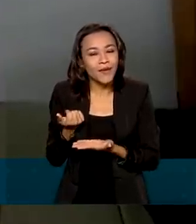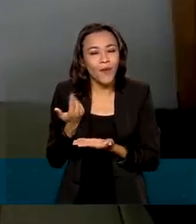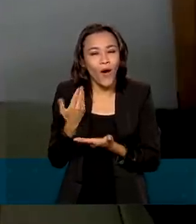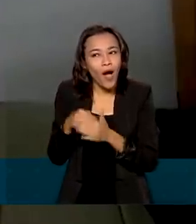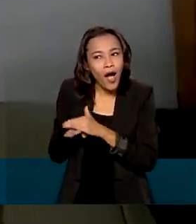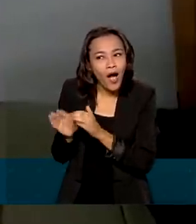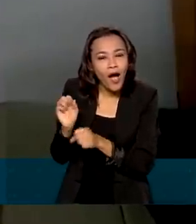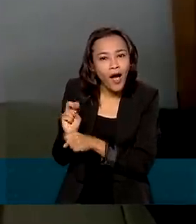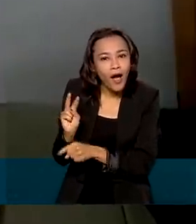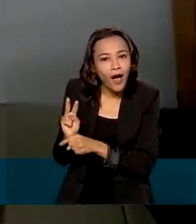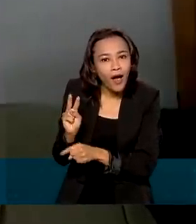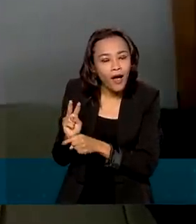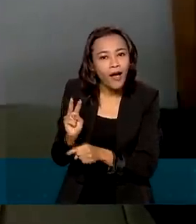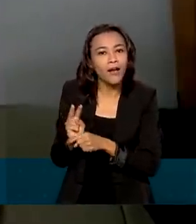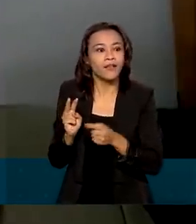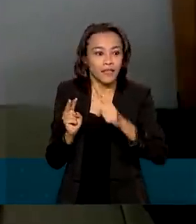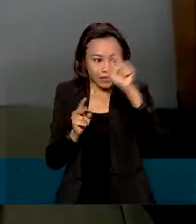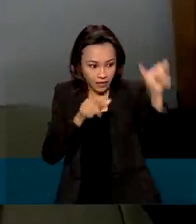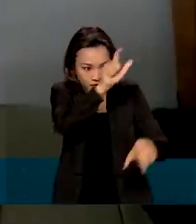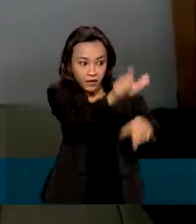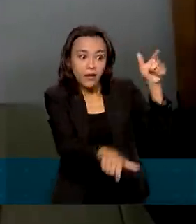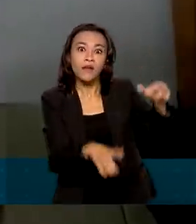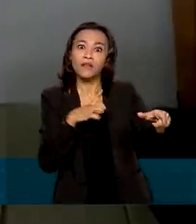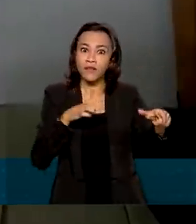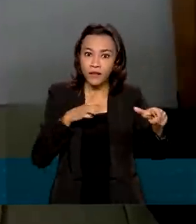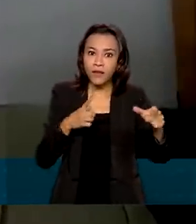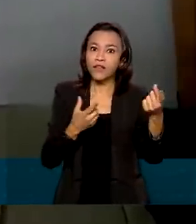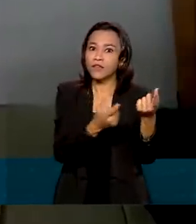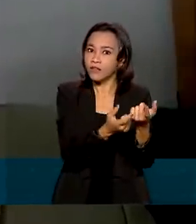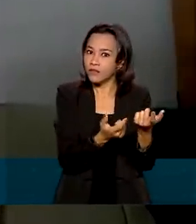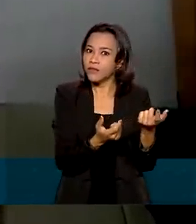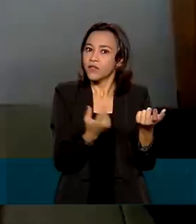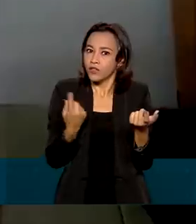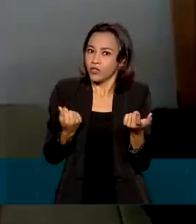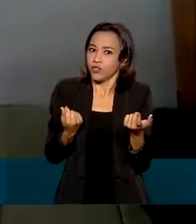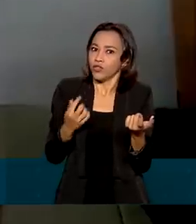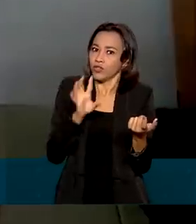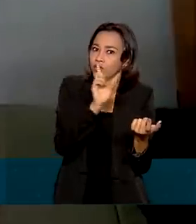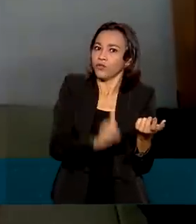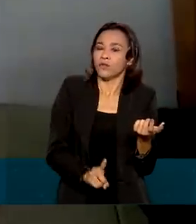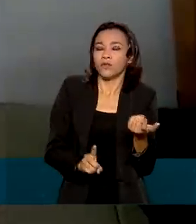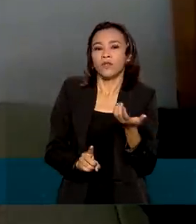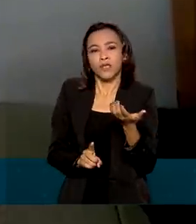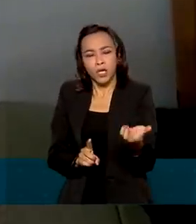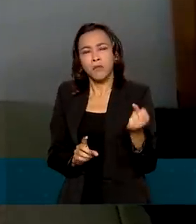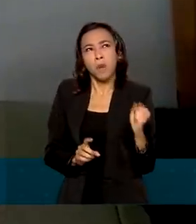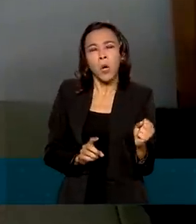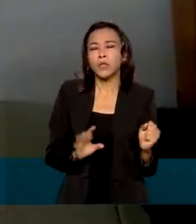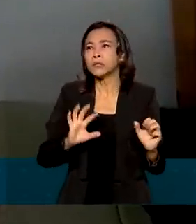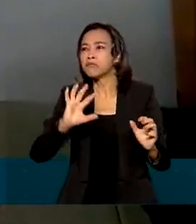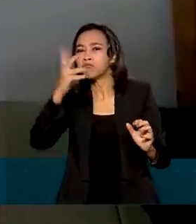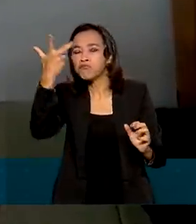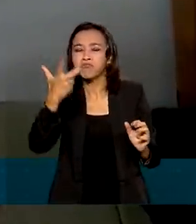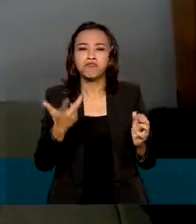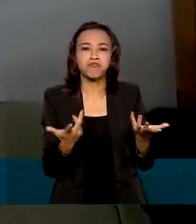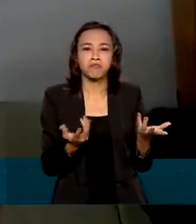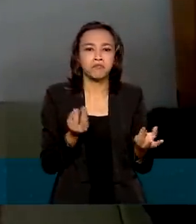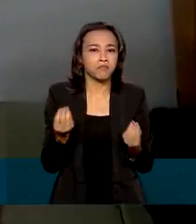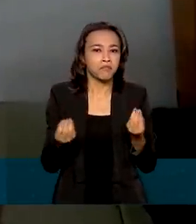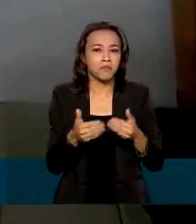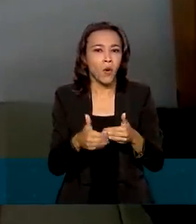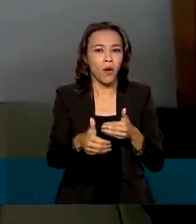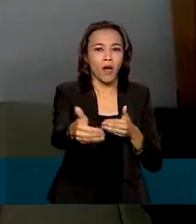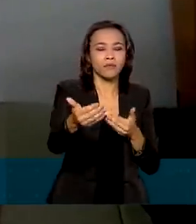reserva de recursos que o trabalhador tem para fazer frente a uma série de situações em que ele pode enfrentar ao